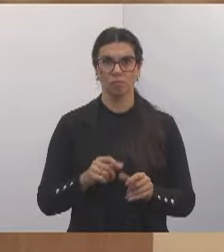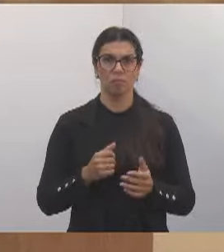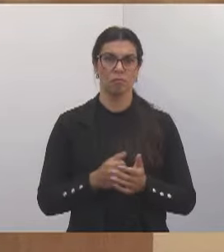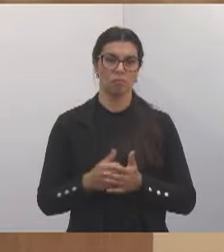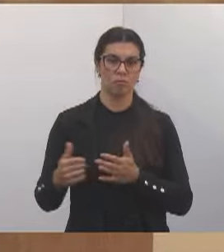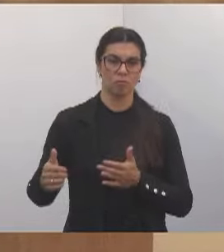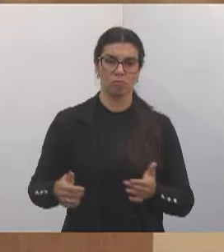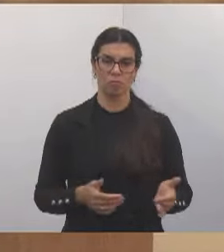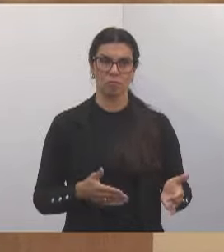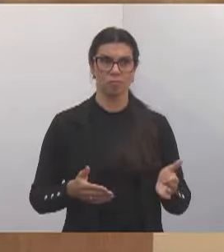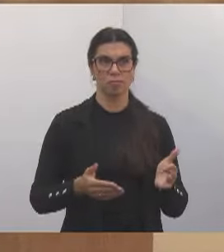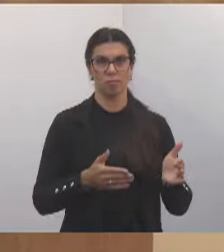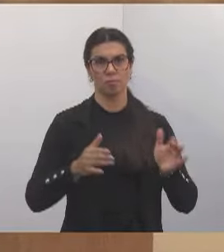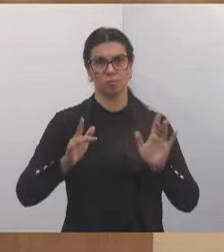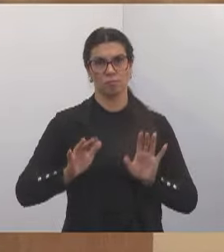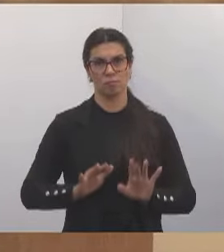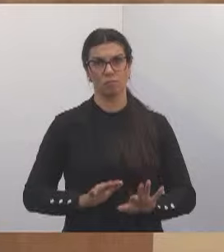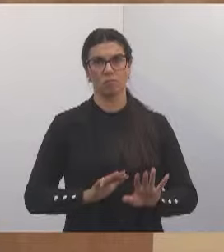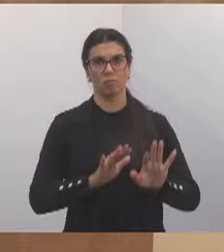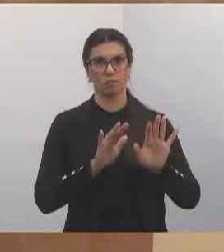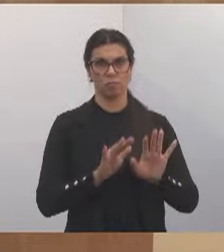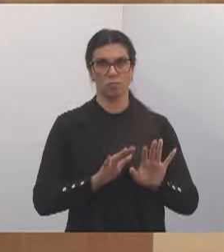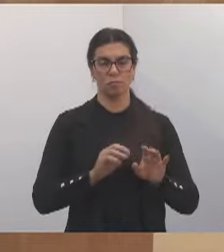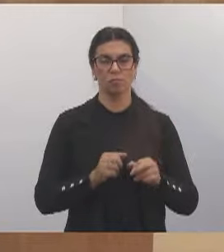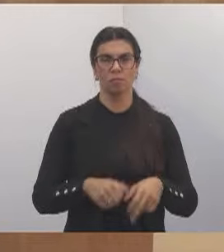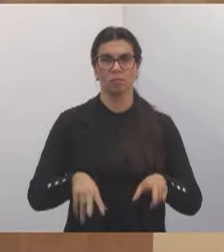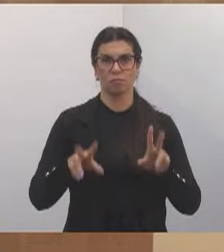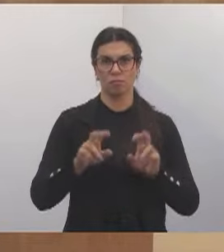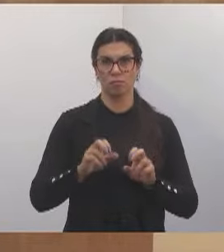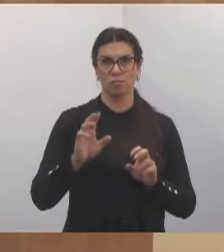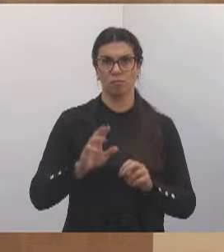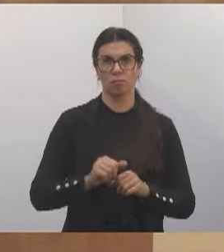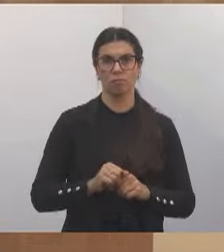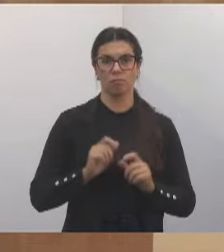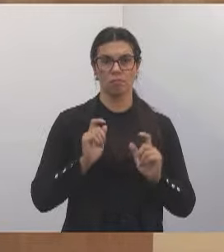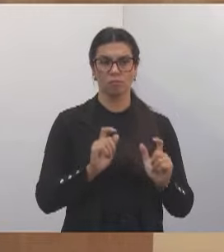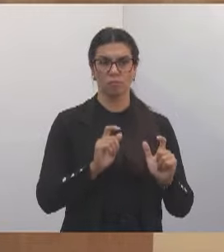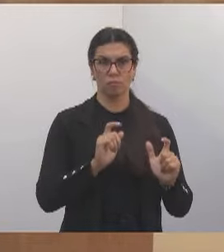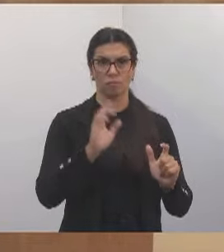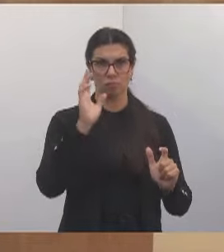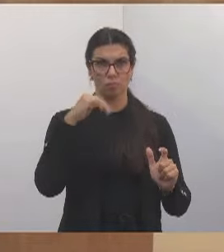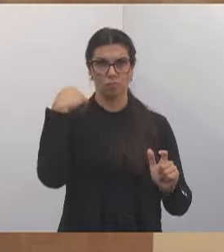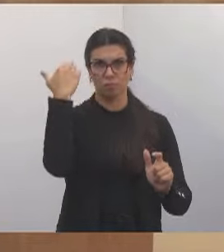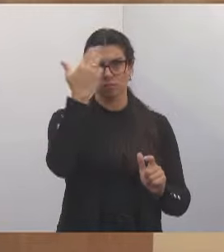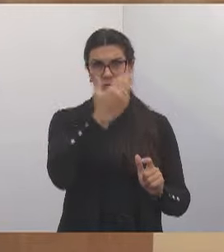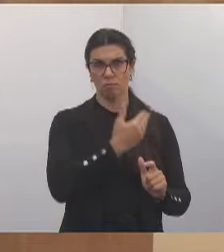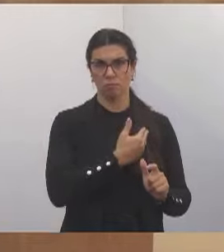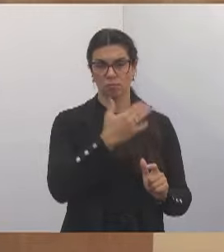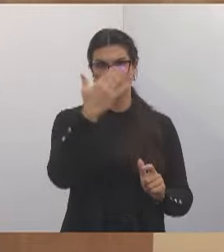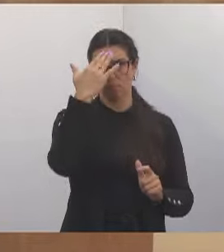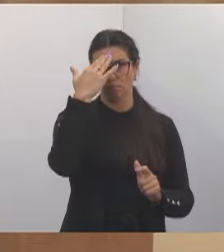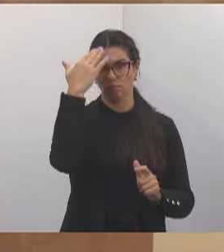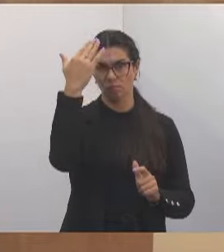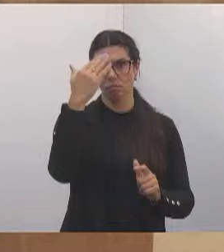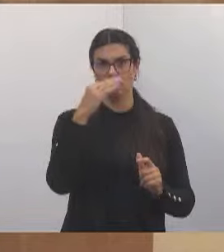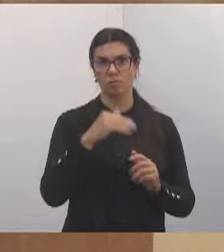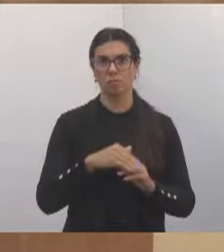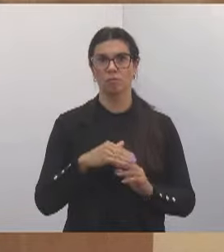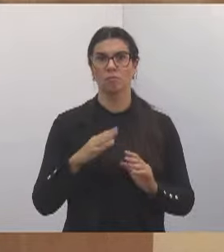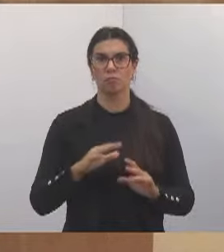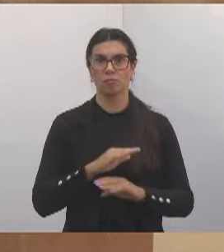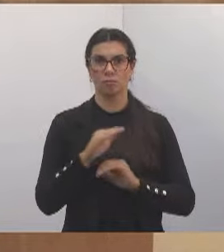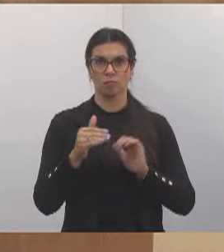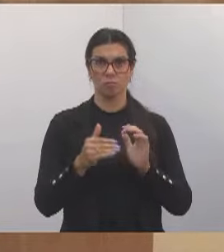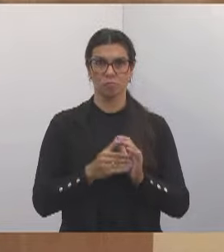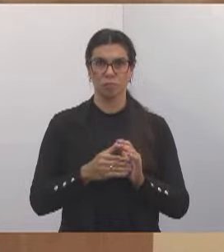a Mãe Aparecida. Então, mais uma vez, agradeço a todos, em especial a equipe do meu